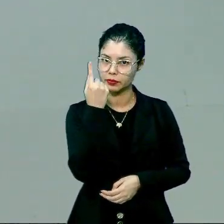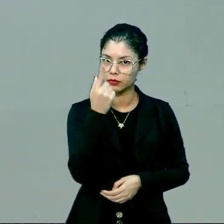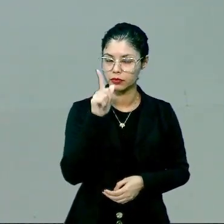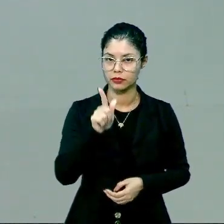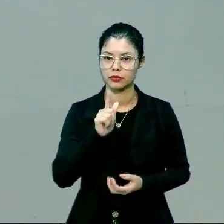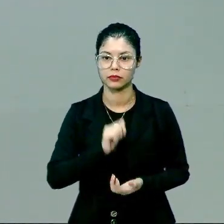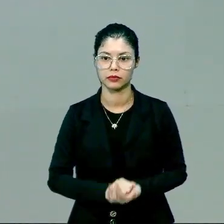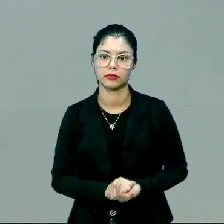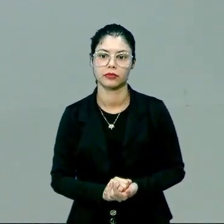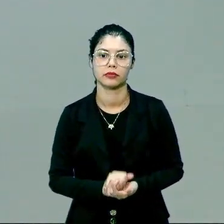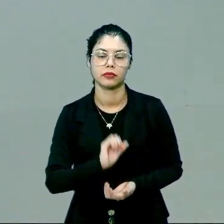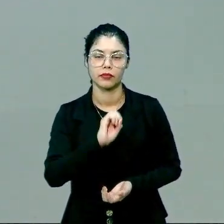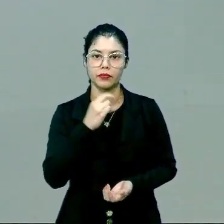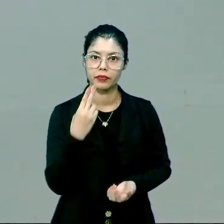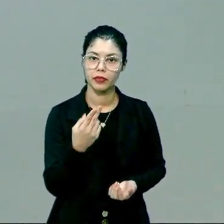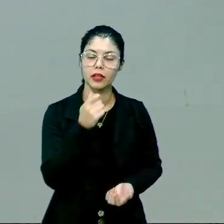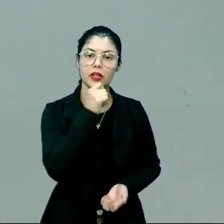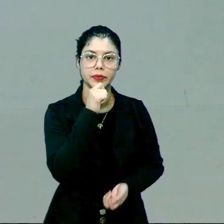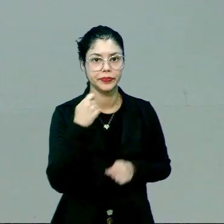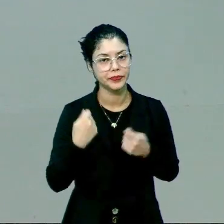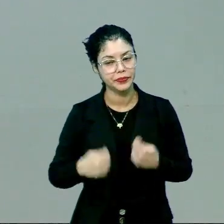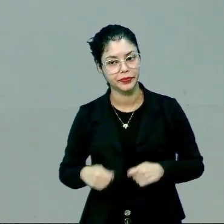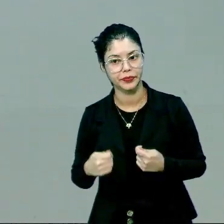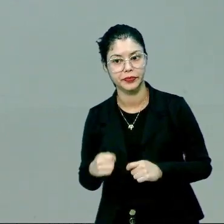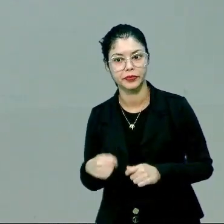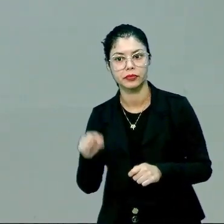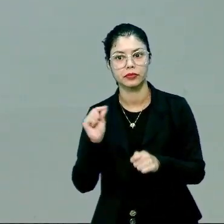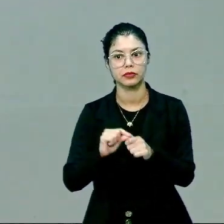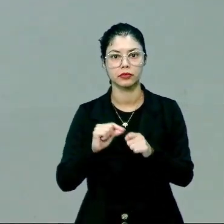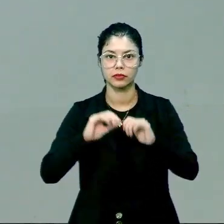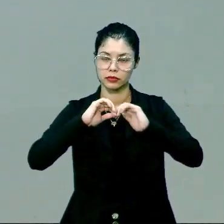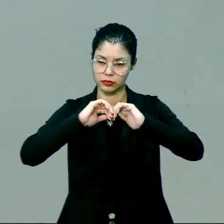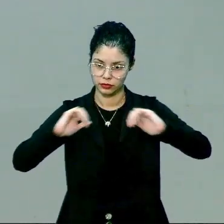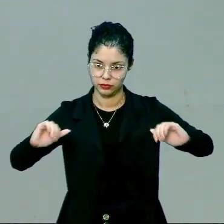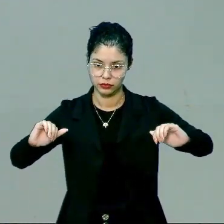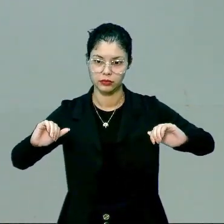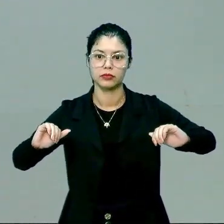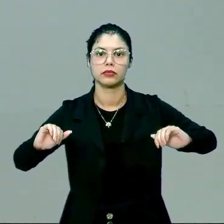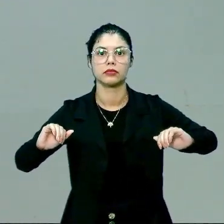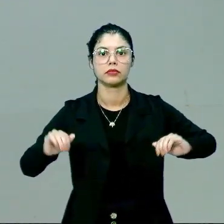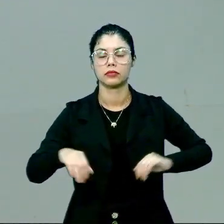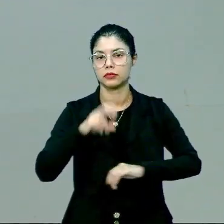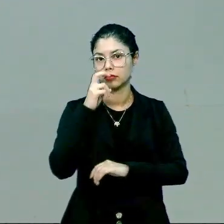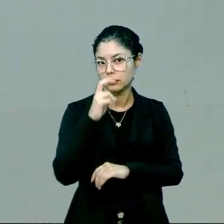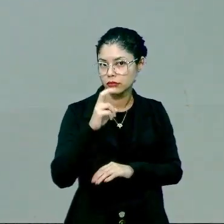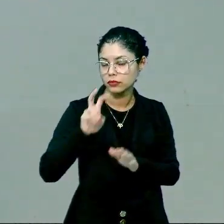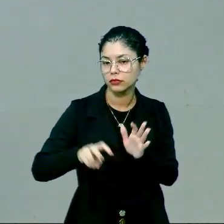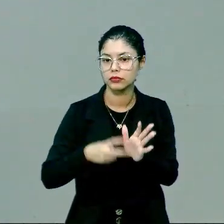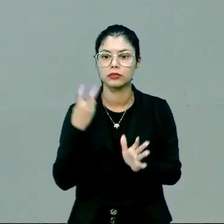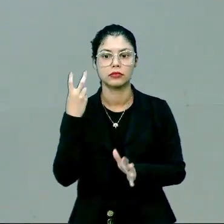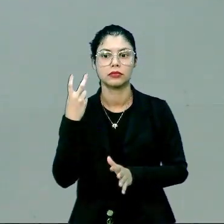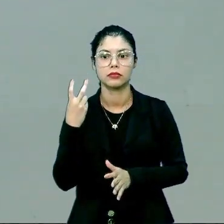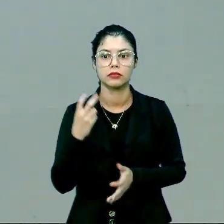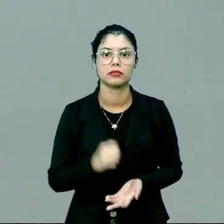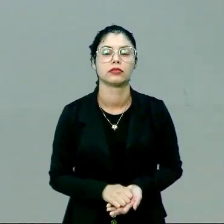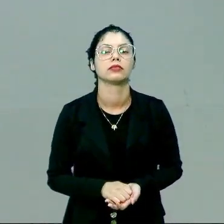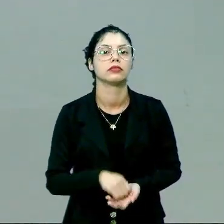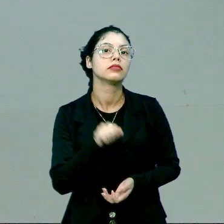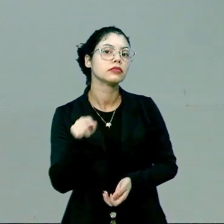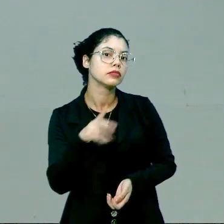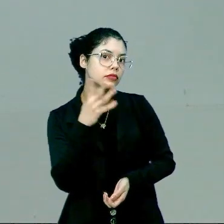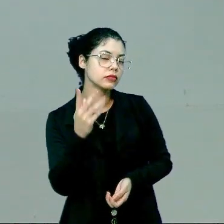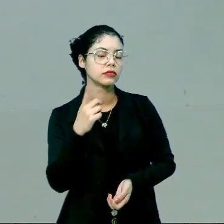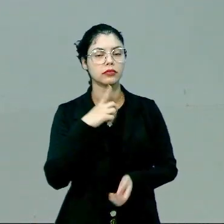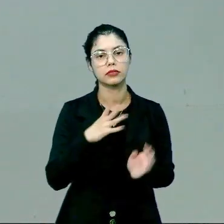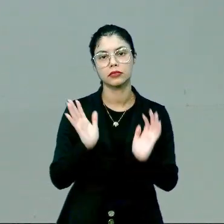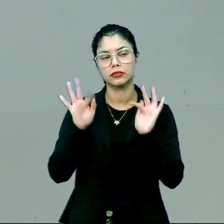grama. Então, ou seja, eu preciso fazer essa desintegração 5 vezes para saber a quantidade que eu vou ter no